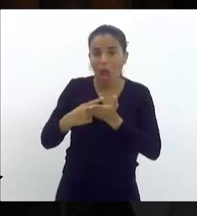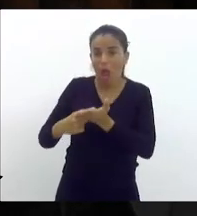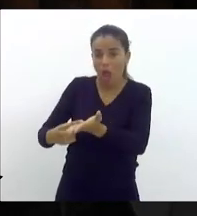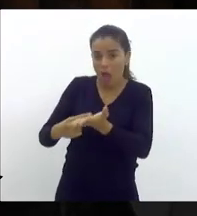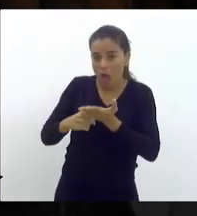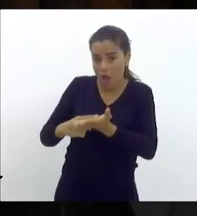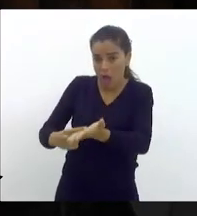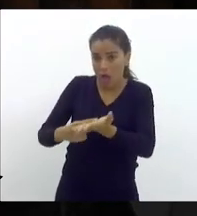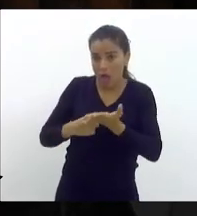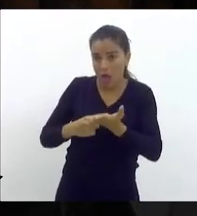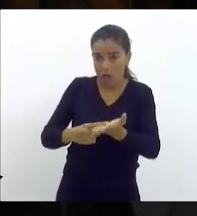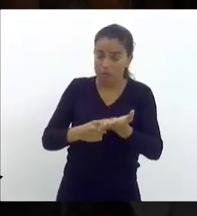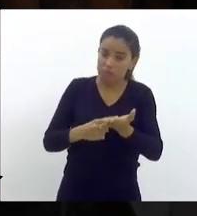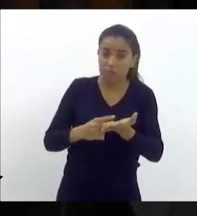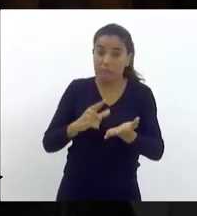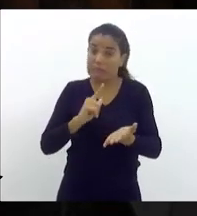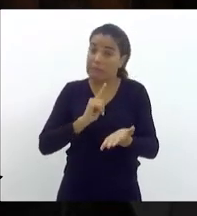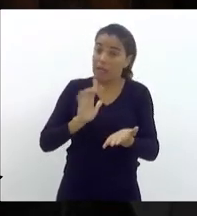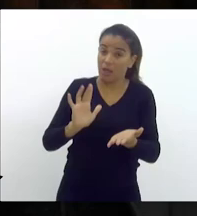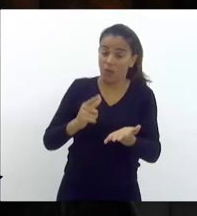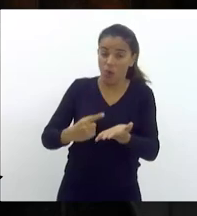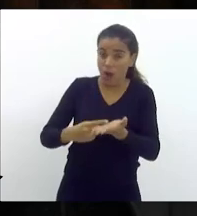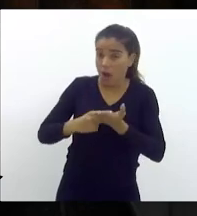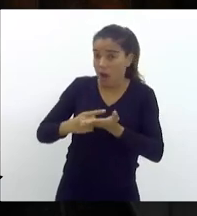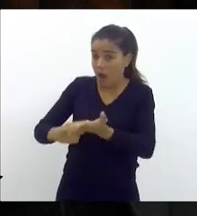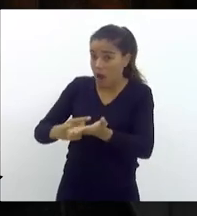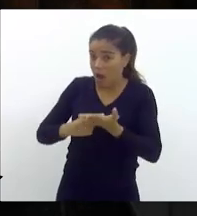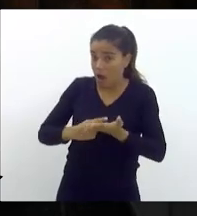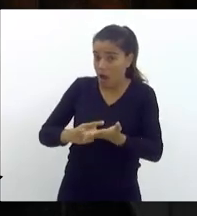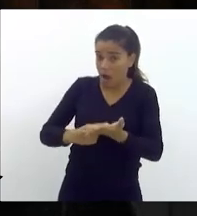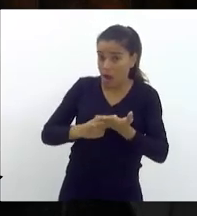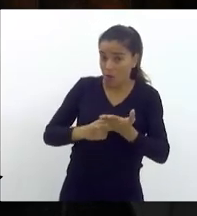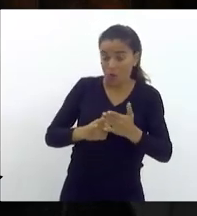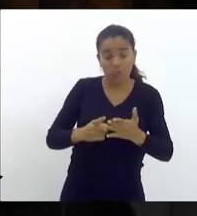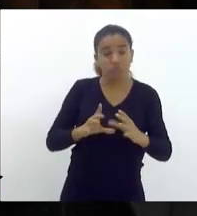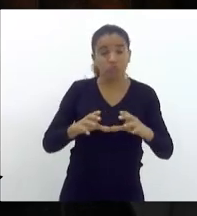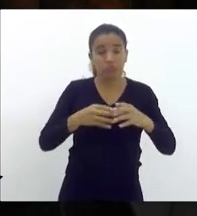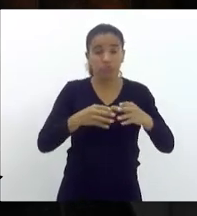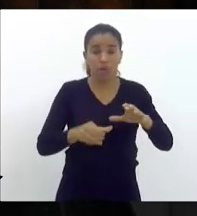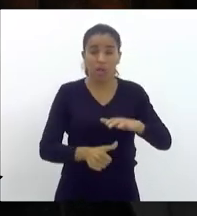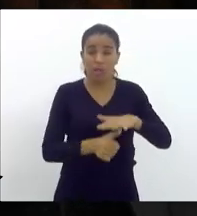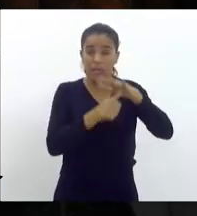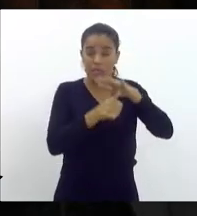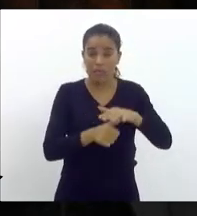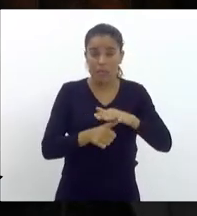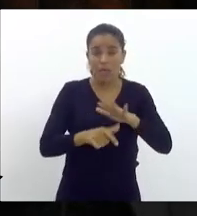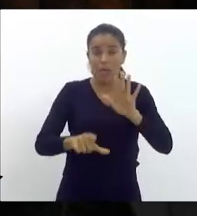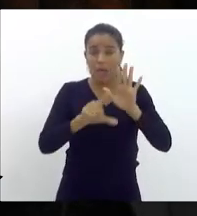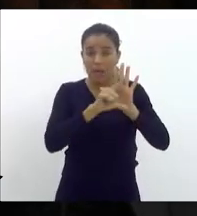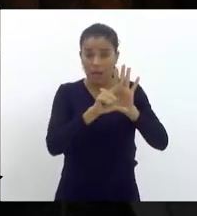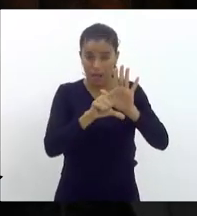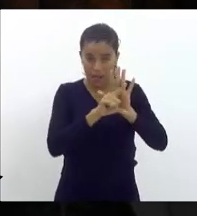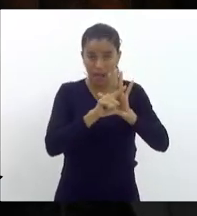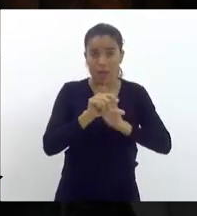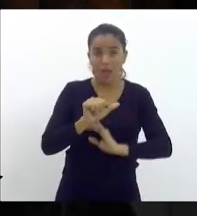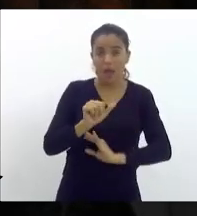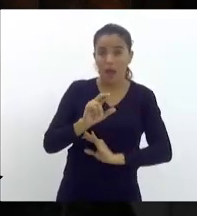que teria havido, um acordo no Colégio de Líderes, que a lei do arcabouço